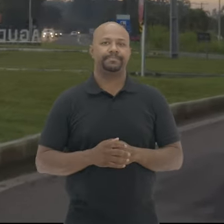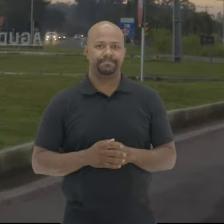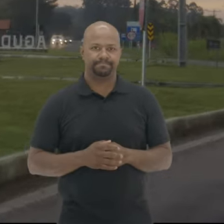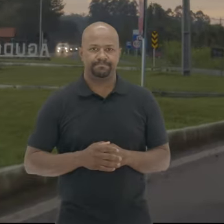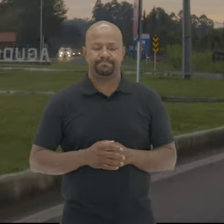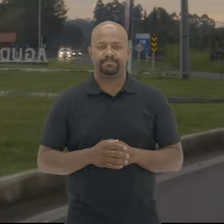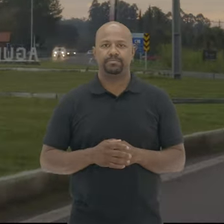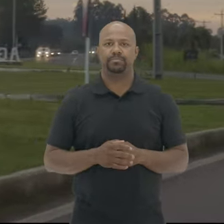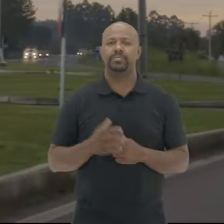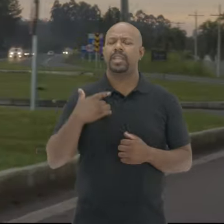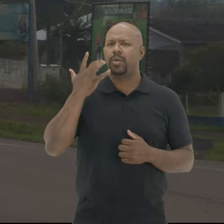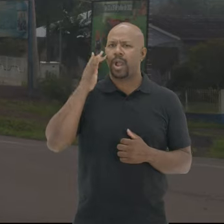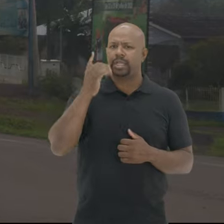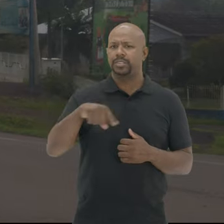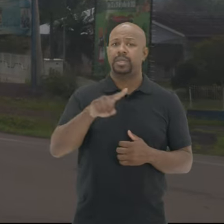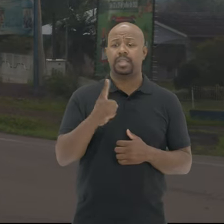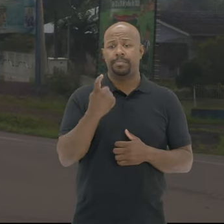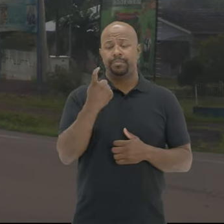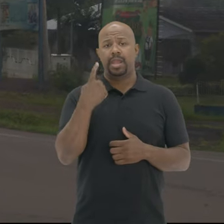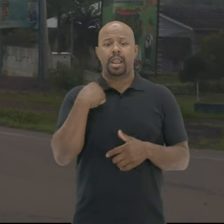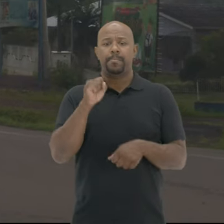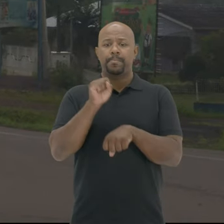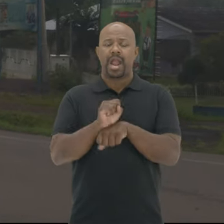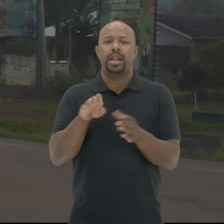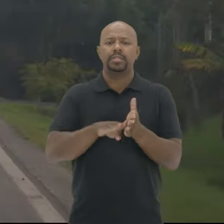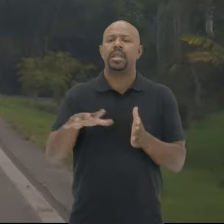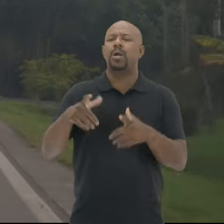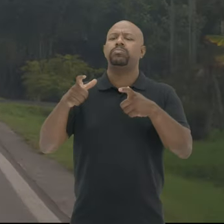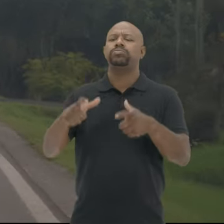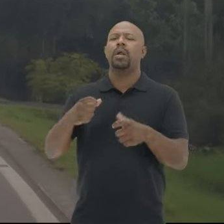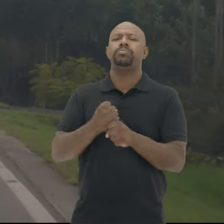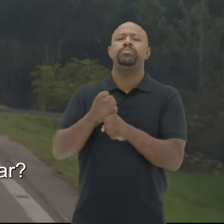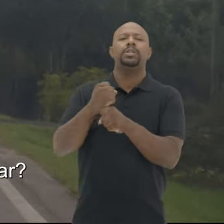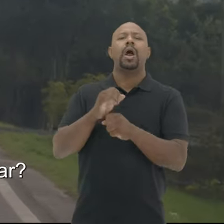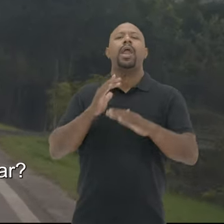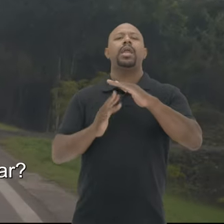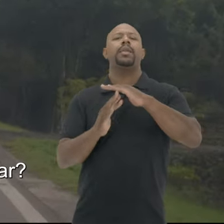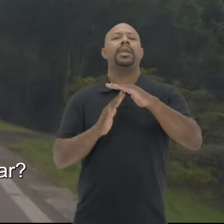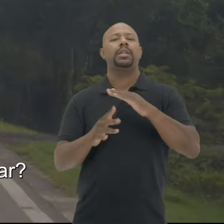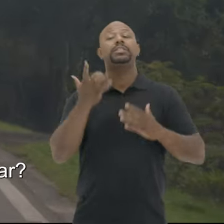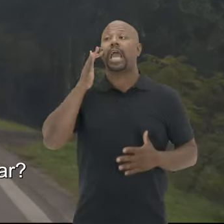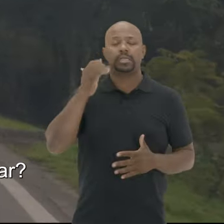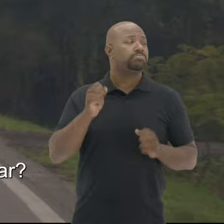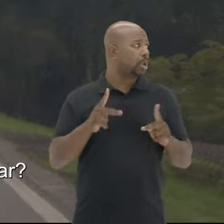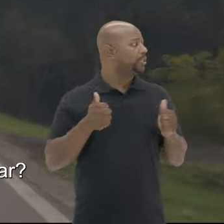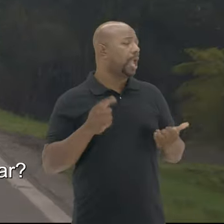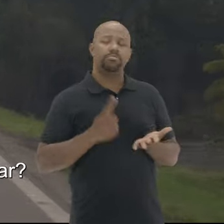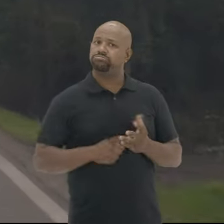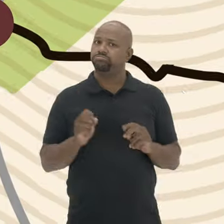Pórtico de madeira em estilo alemão E eu acho que a nossa primeira parada podia ser o monumento ao imigrante O vocês acham? Jóia